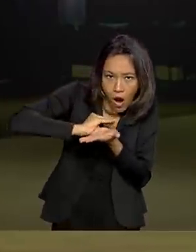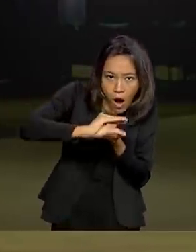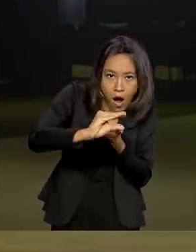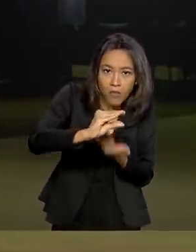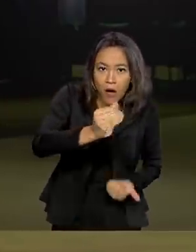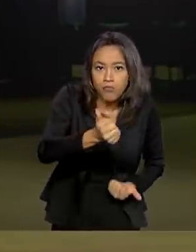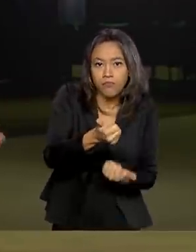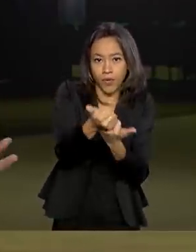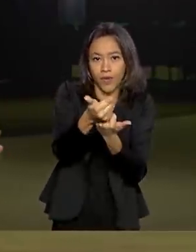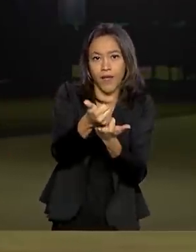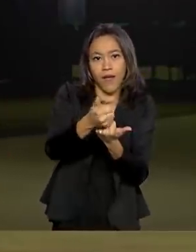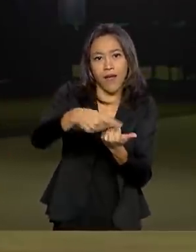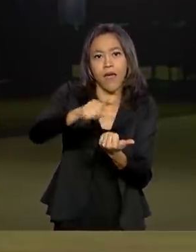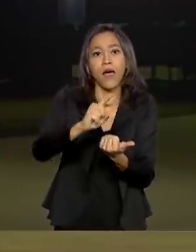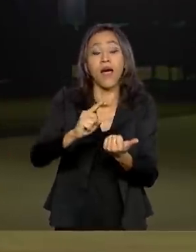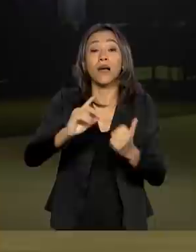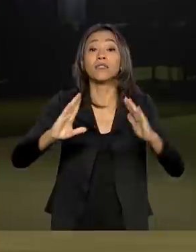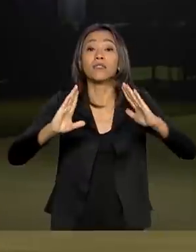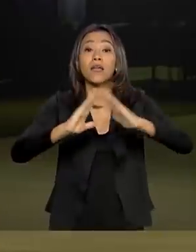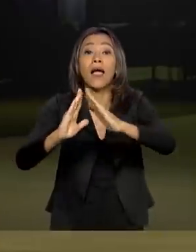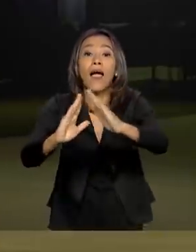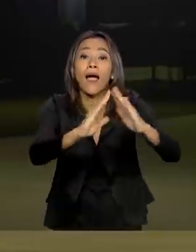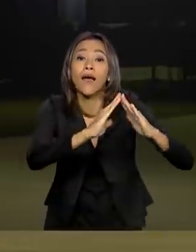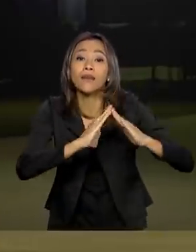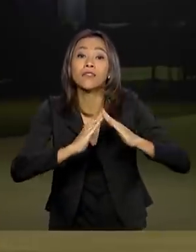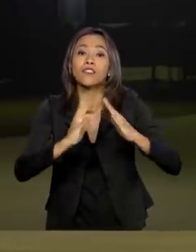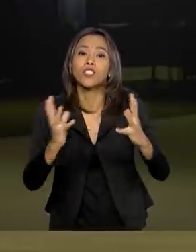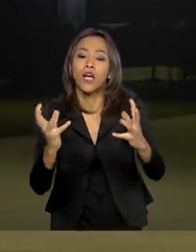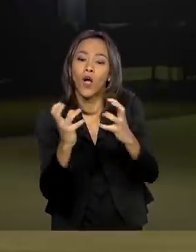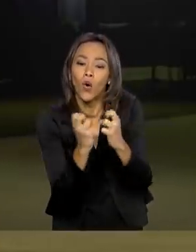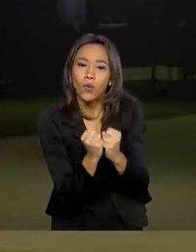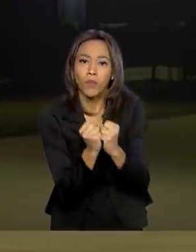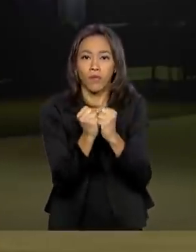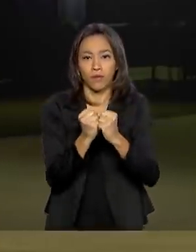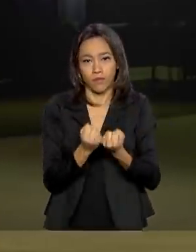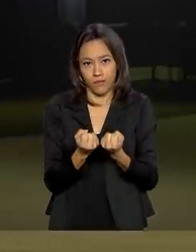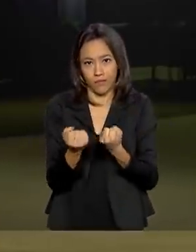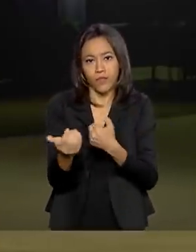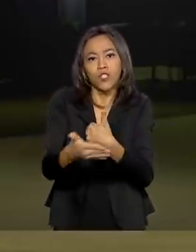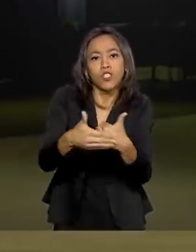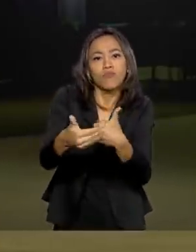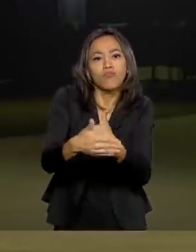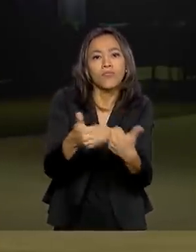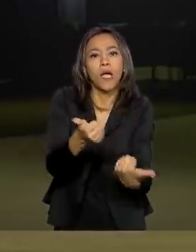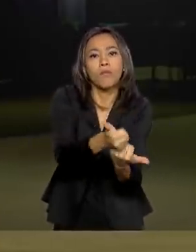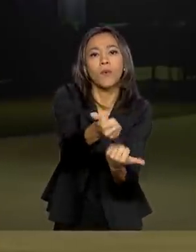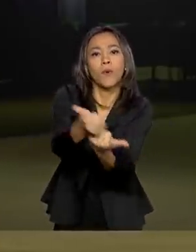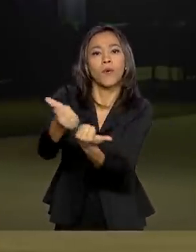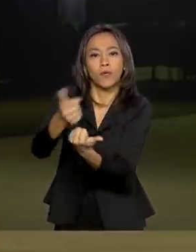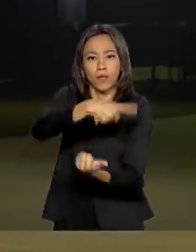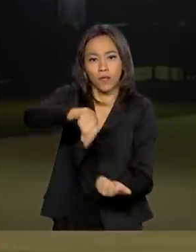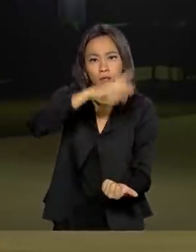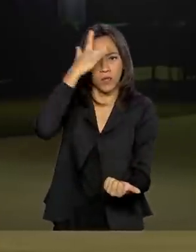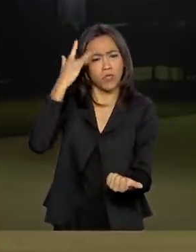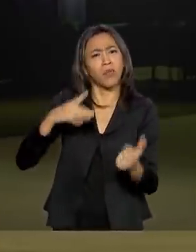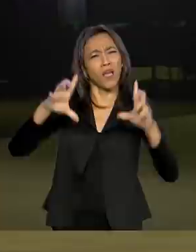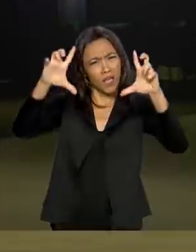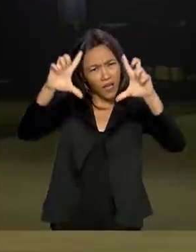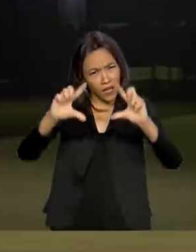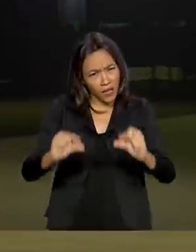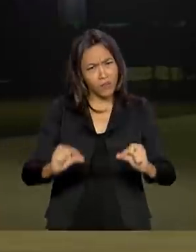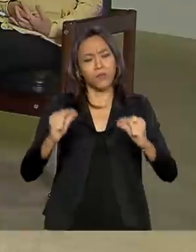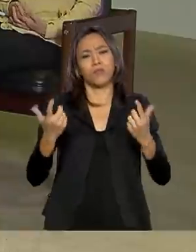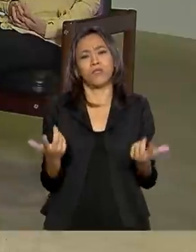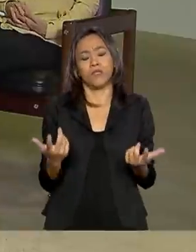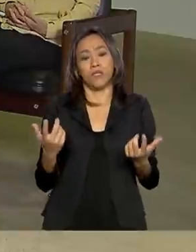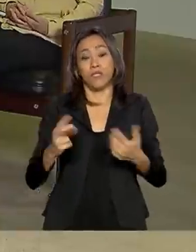estrutura de acolhimento, de atendimento aos mais vulneráveis, exatamente para minorar o impacto da doença, né, que isso é